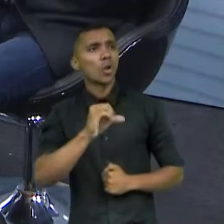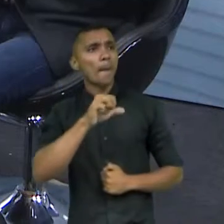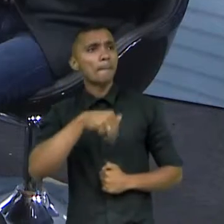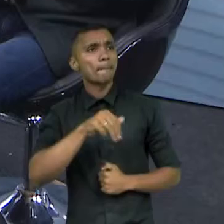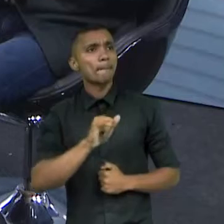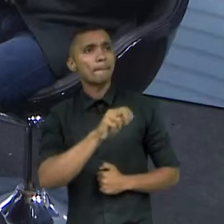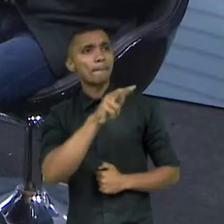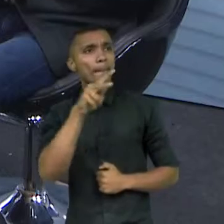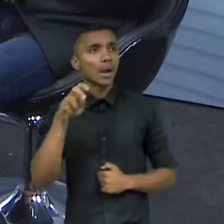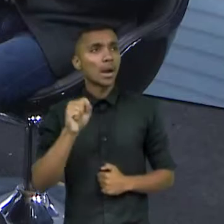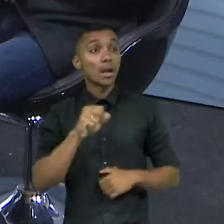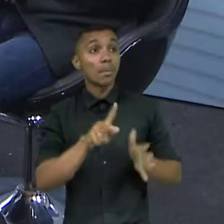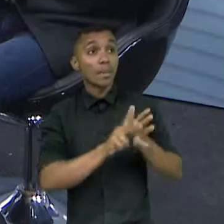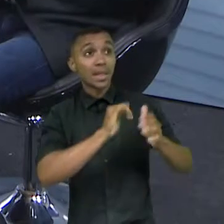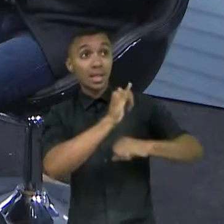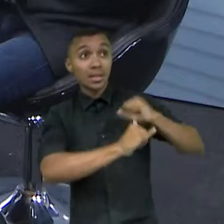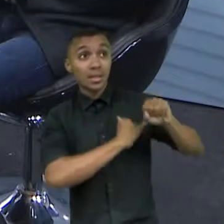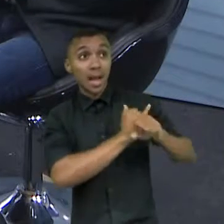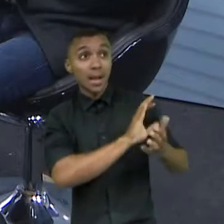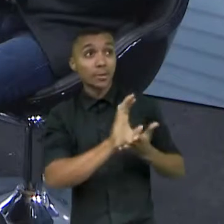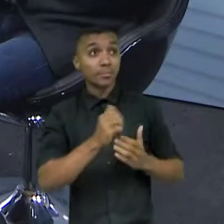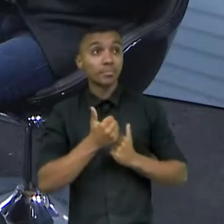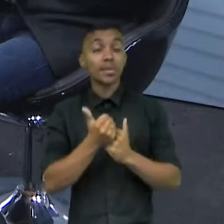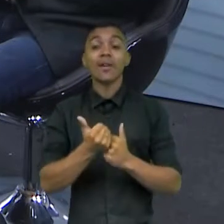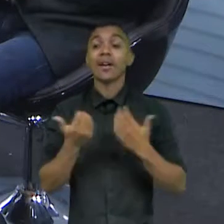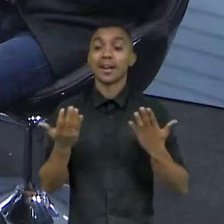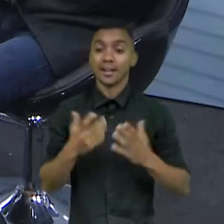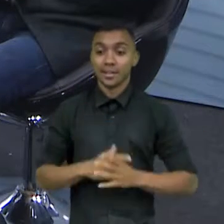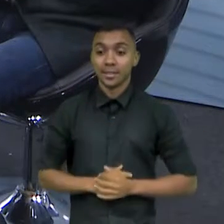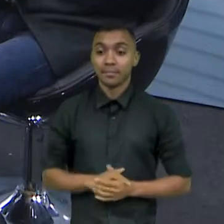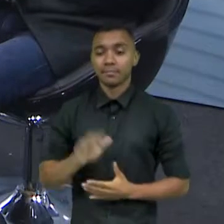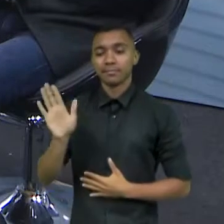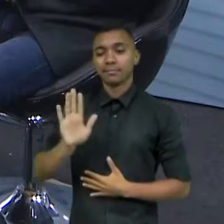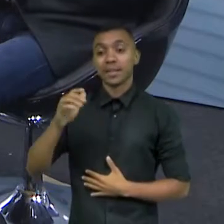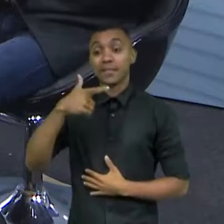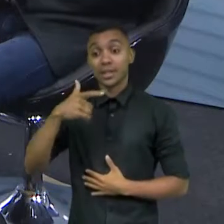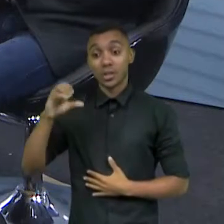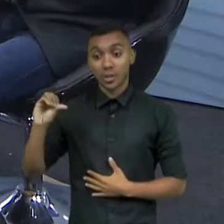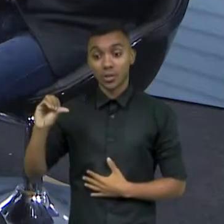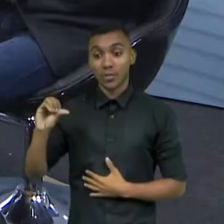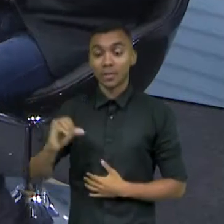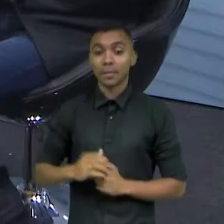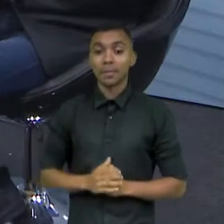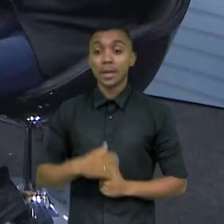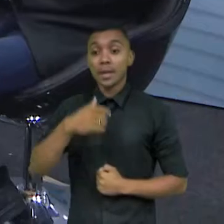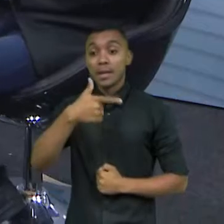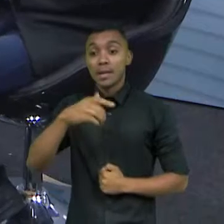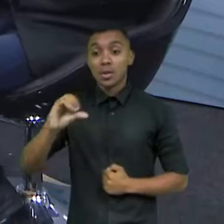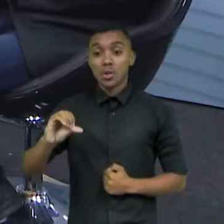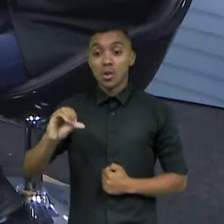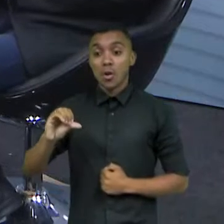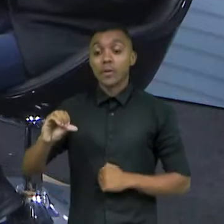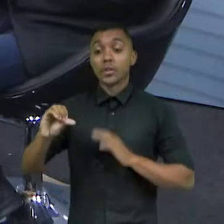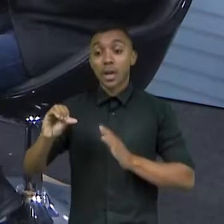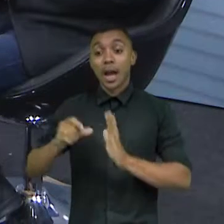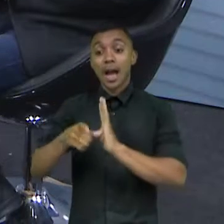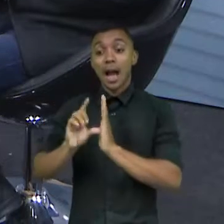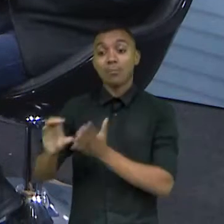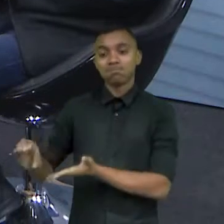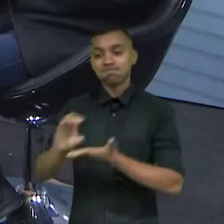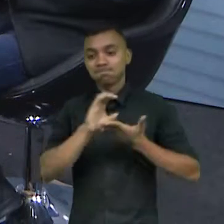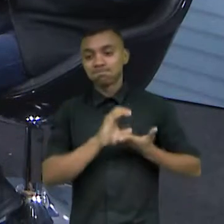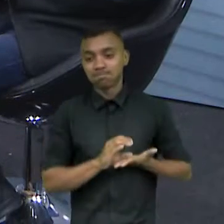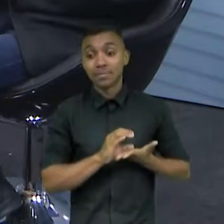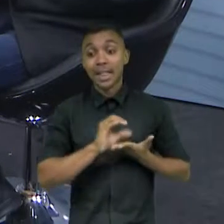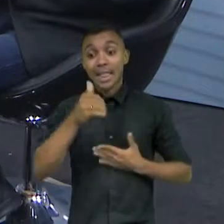é alguma agência internacional que está financiando isso? Não, os R$ 29, eu sabia. Esses R$ 29 foram aportados pelas dez